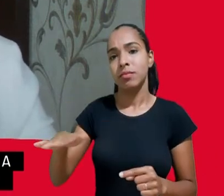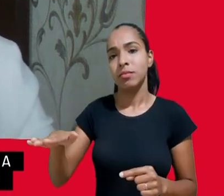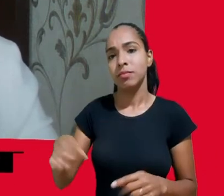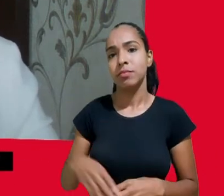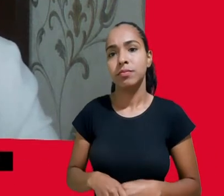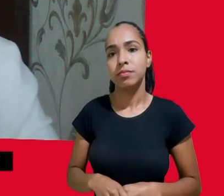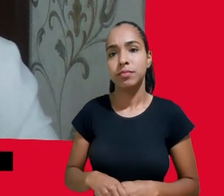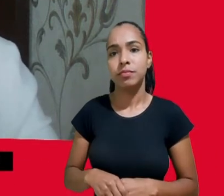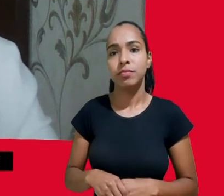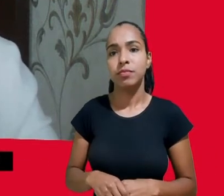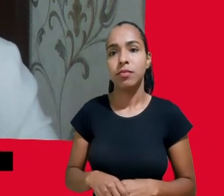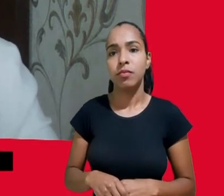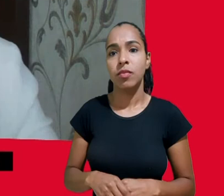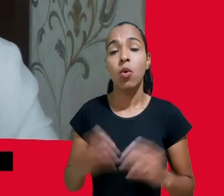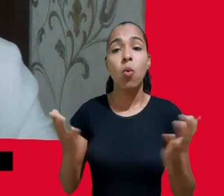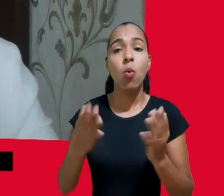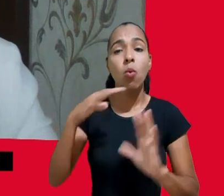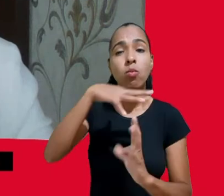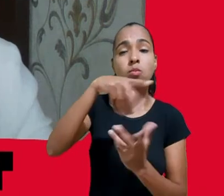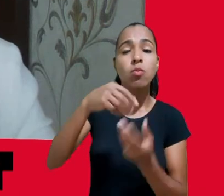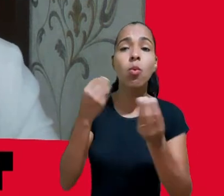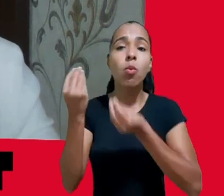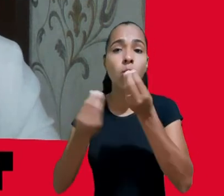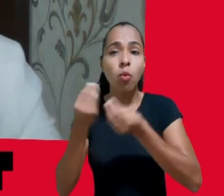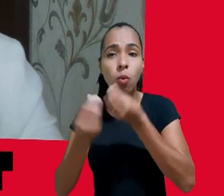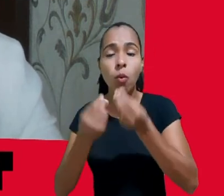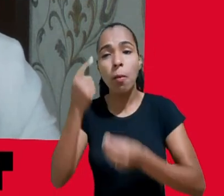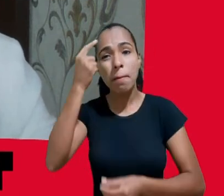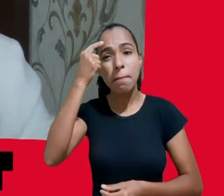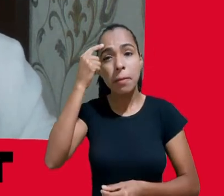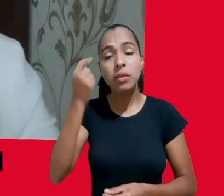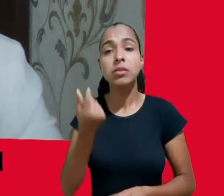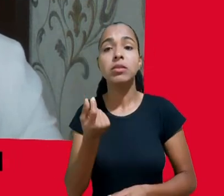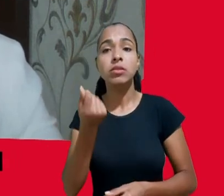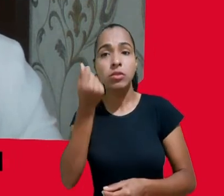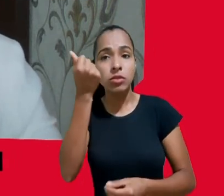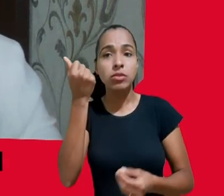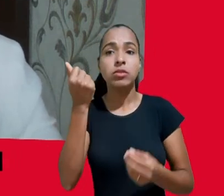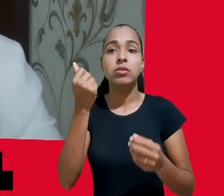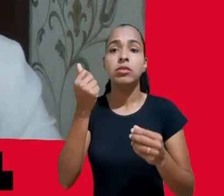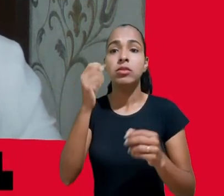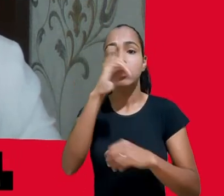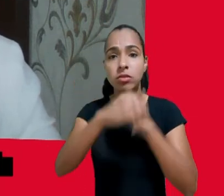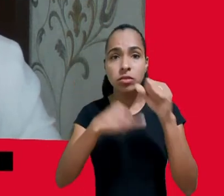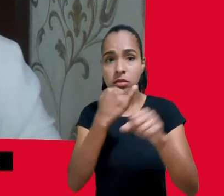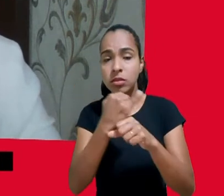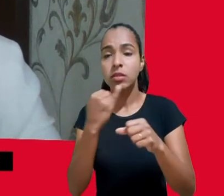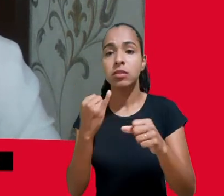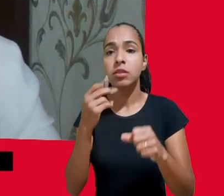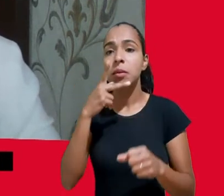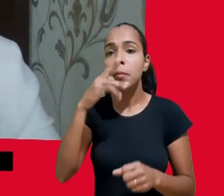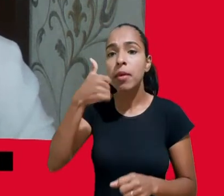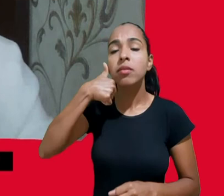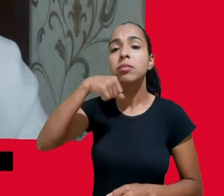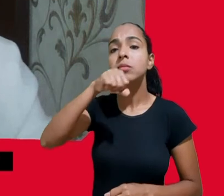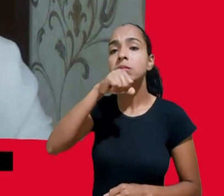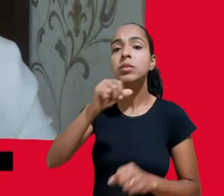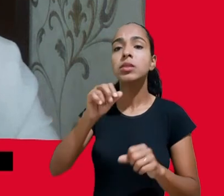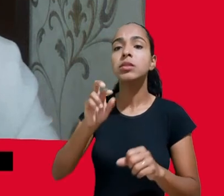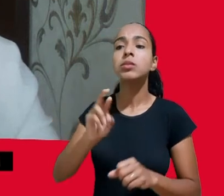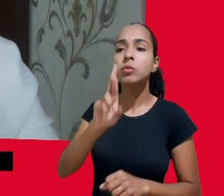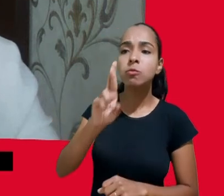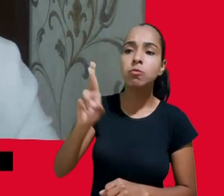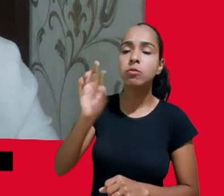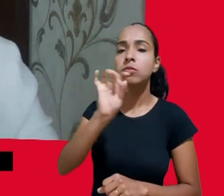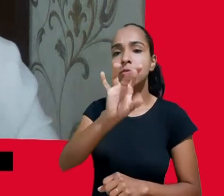tomam novos formatos na era da convergência digital mães pais e responsáveis não devem ser deixados sozinhos